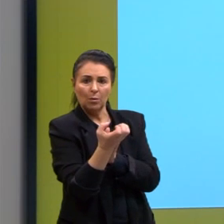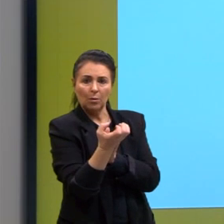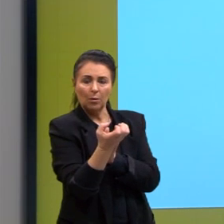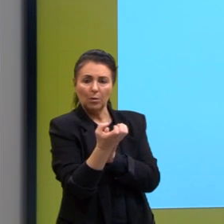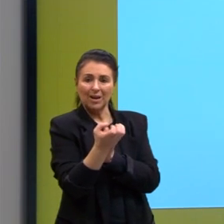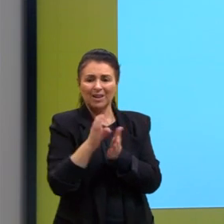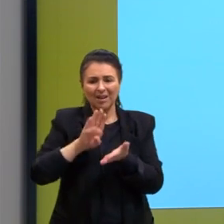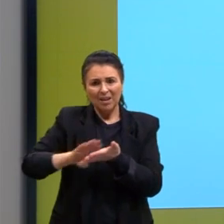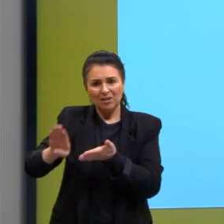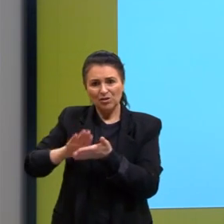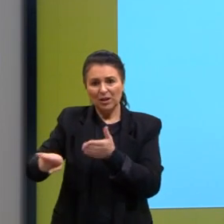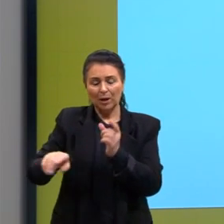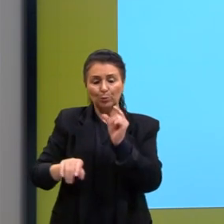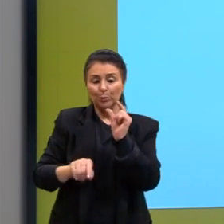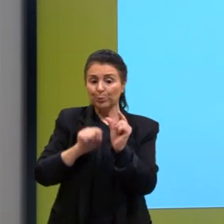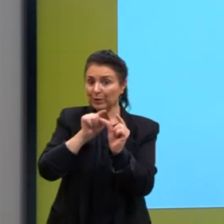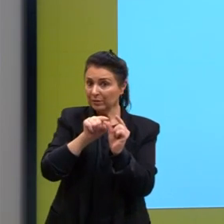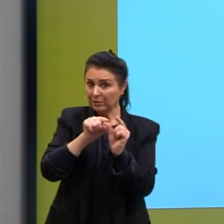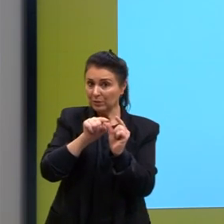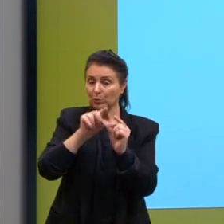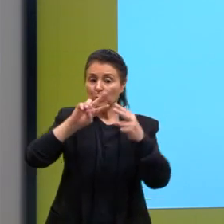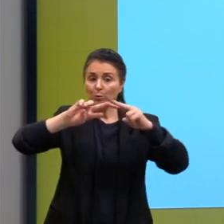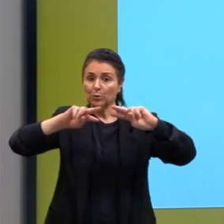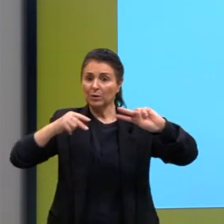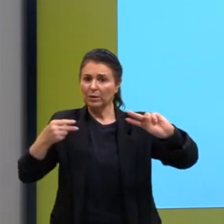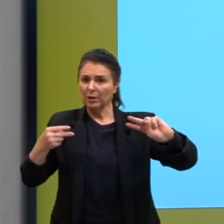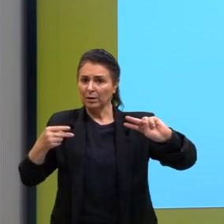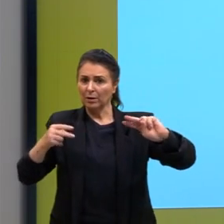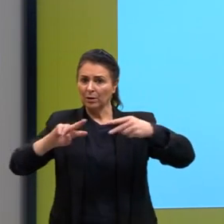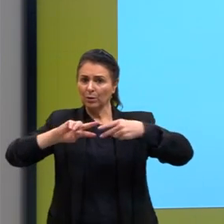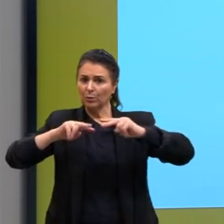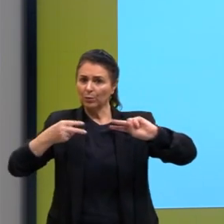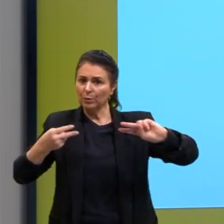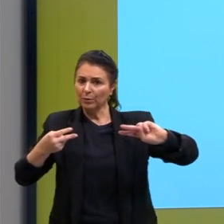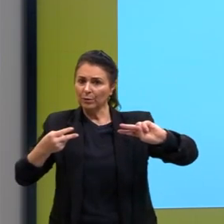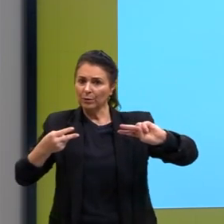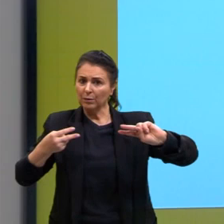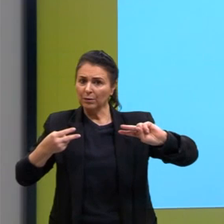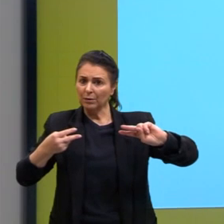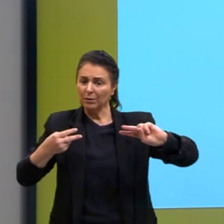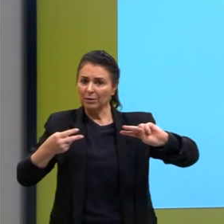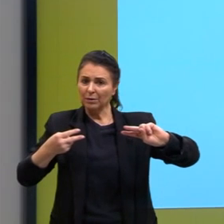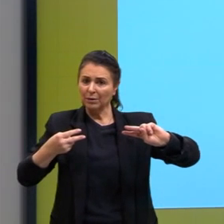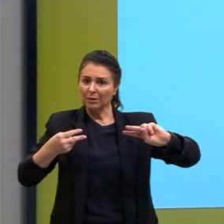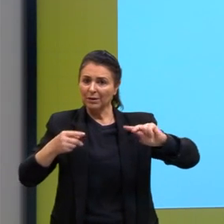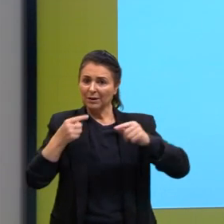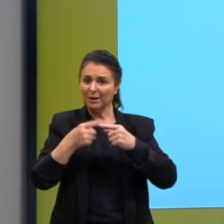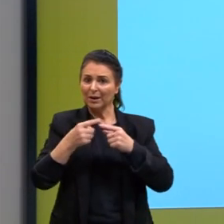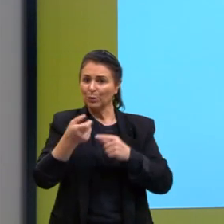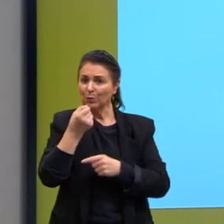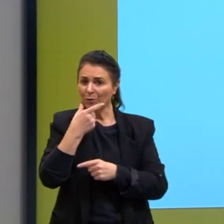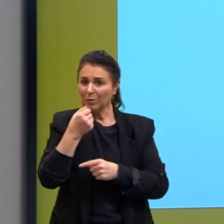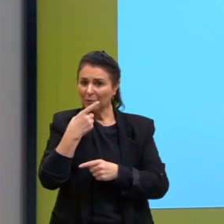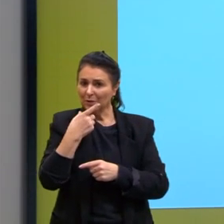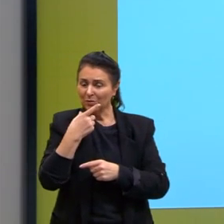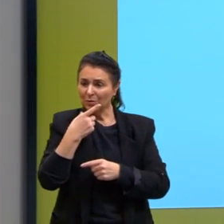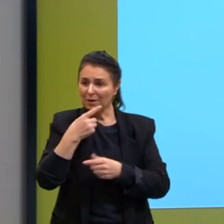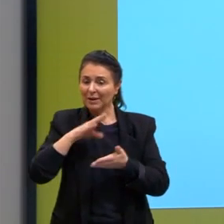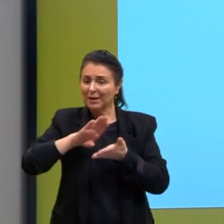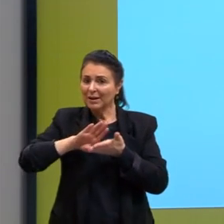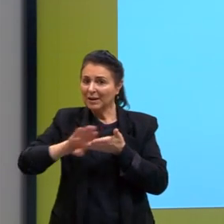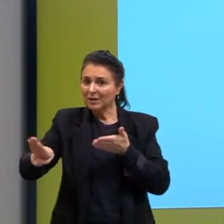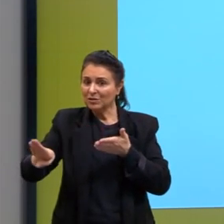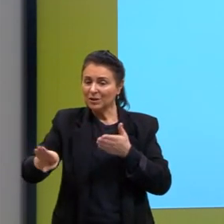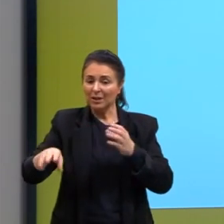retirado o fragmento de DNA de quem? Que é o gene da insulina. É retirado